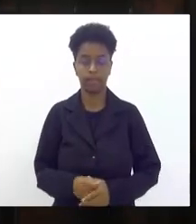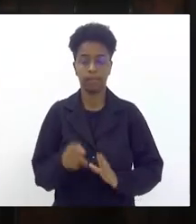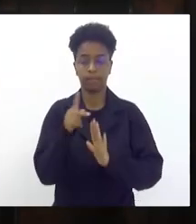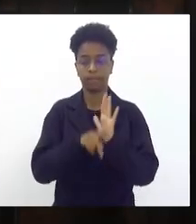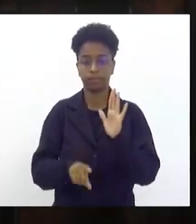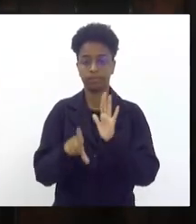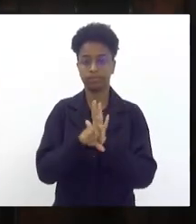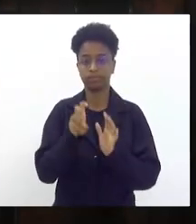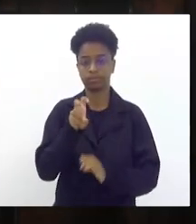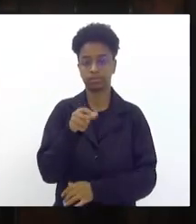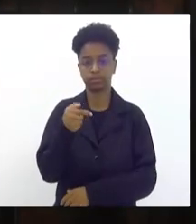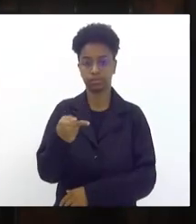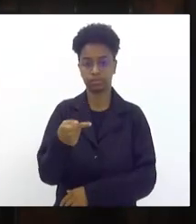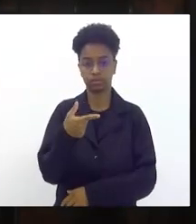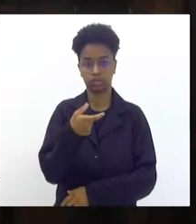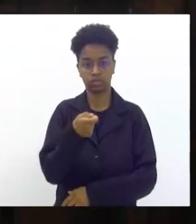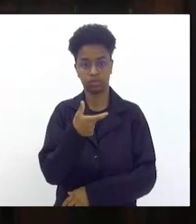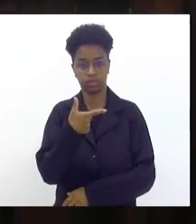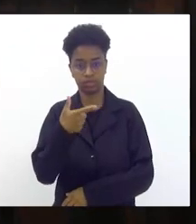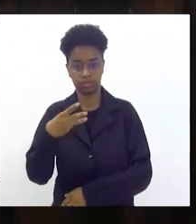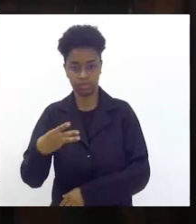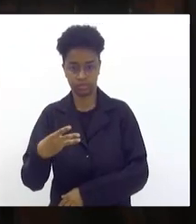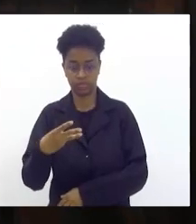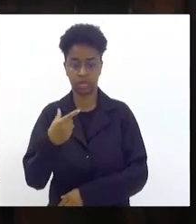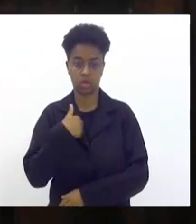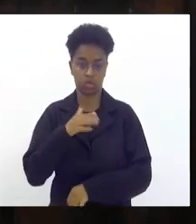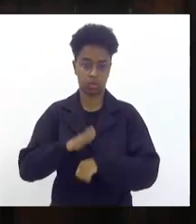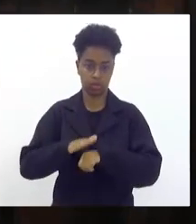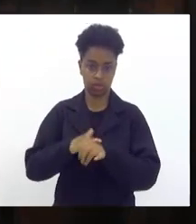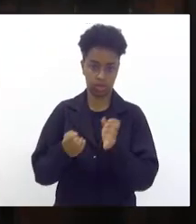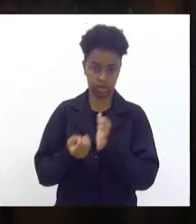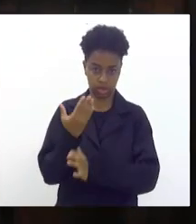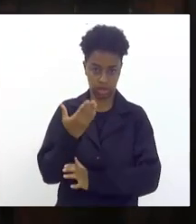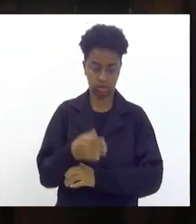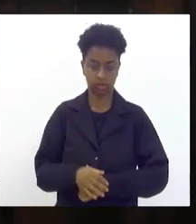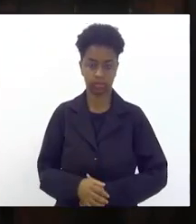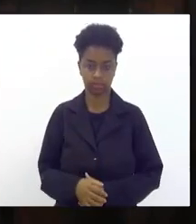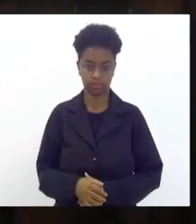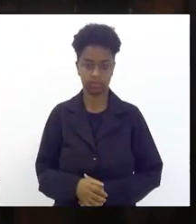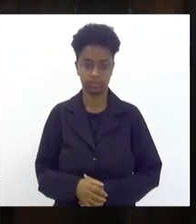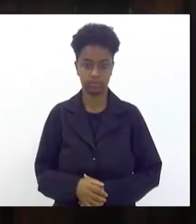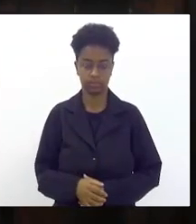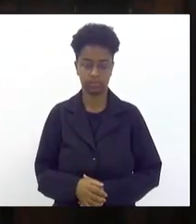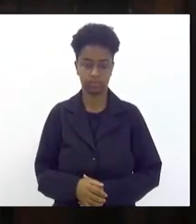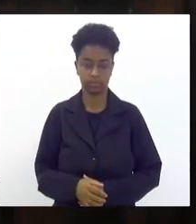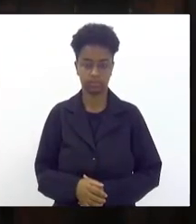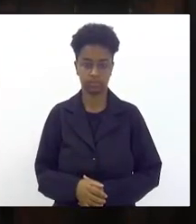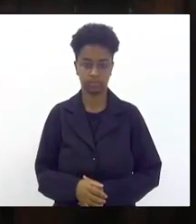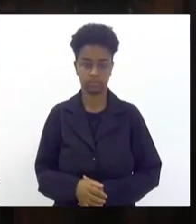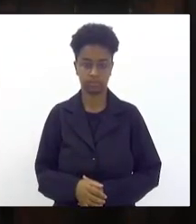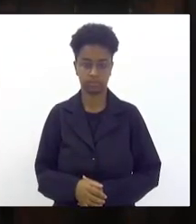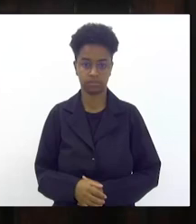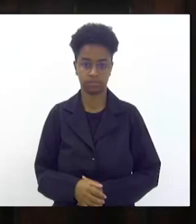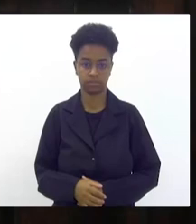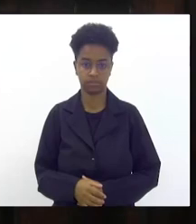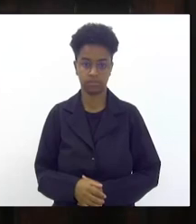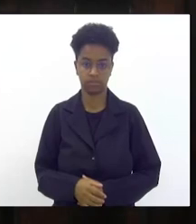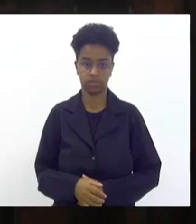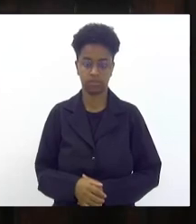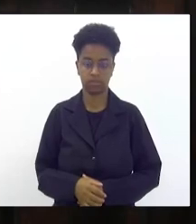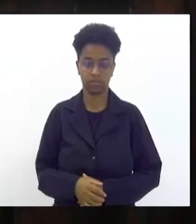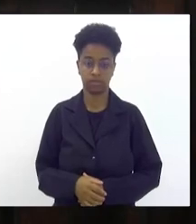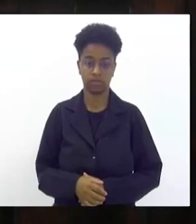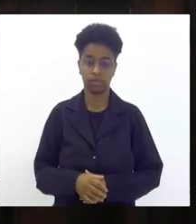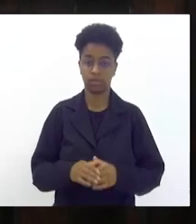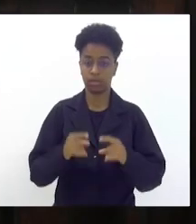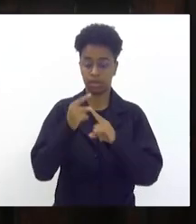57 de 2023 que é de minha autoria deputado Rodrigo Amorim que revoga o decreto